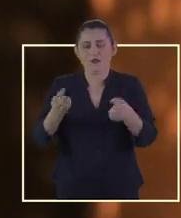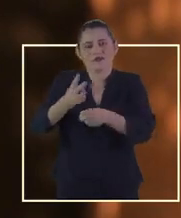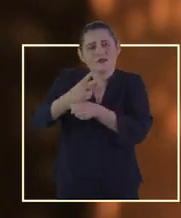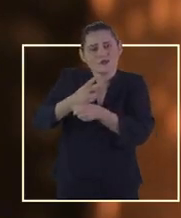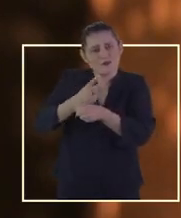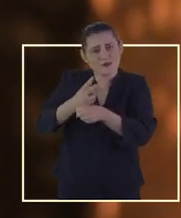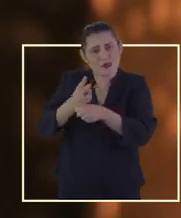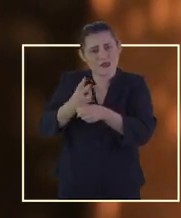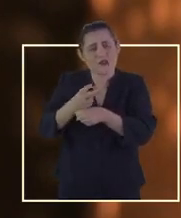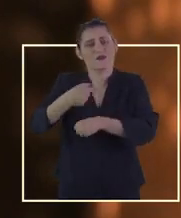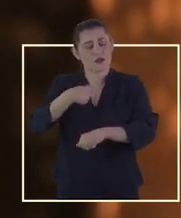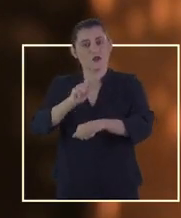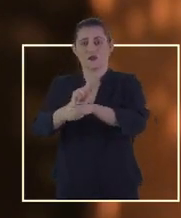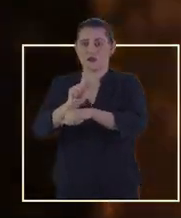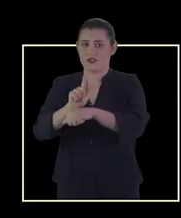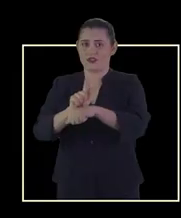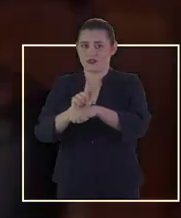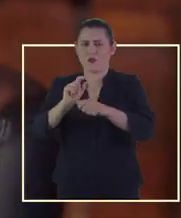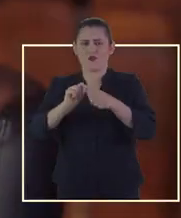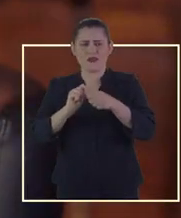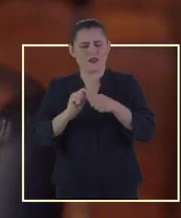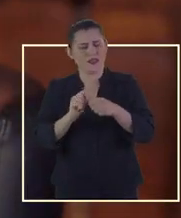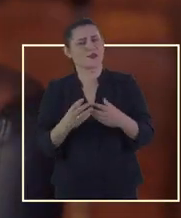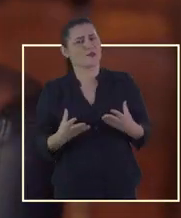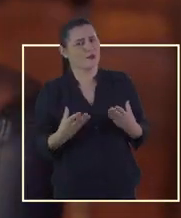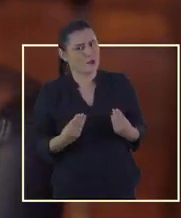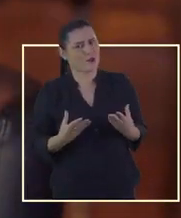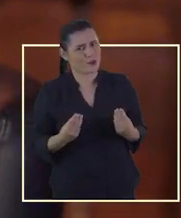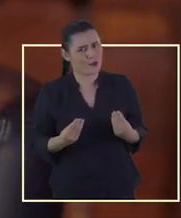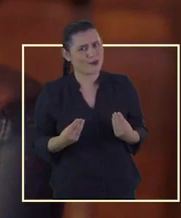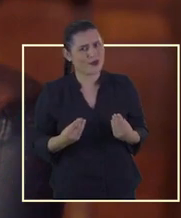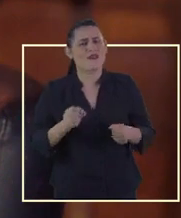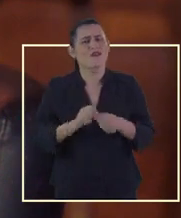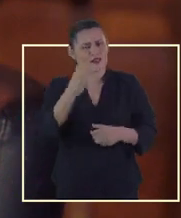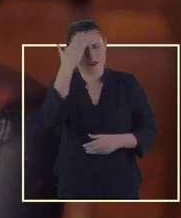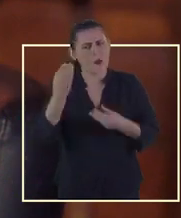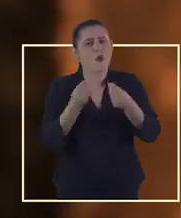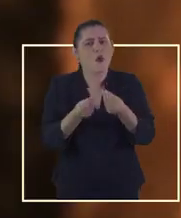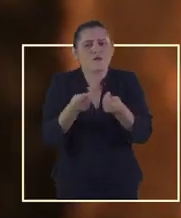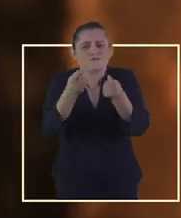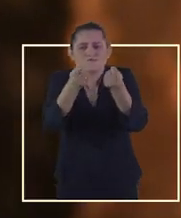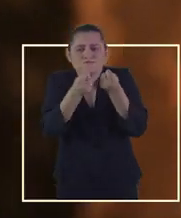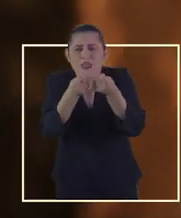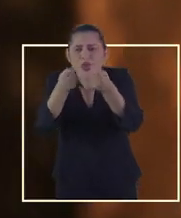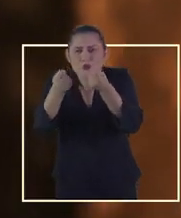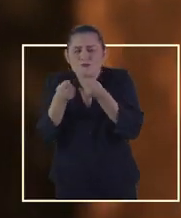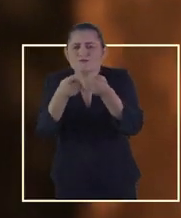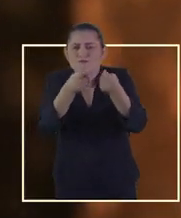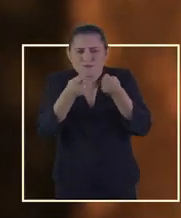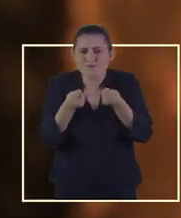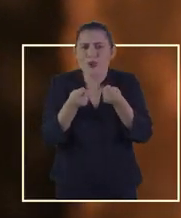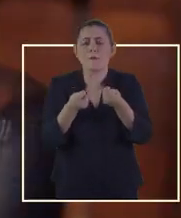Nesses dois anos em que estou a frente à gestão. Foi feito muito. E foi feito, sabe como? E foi economizando